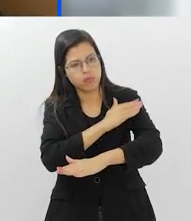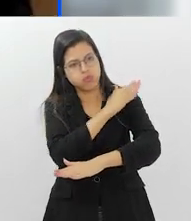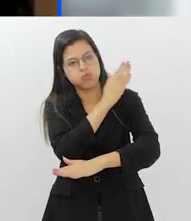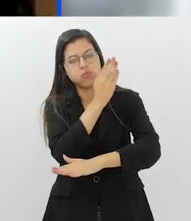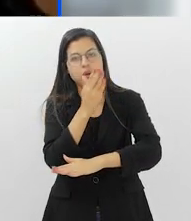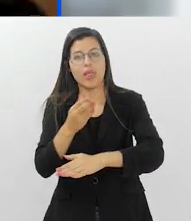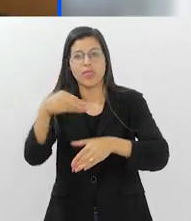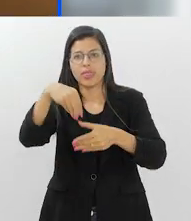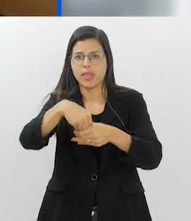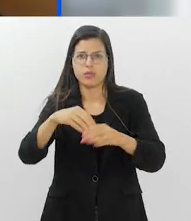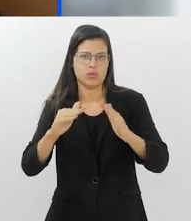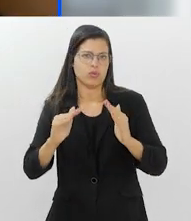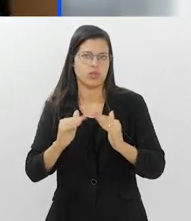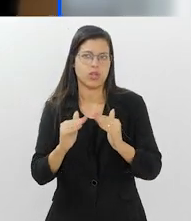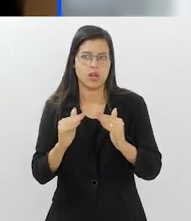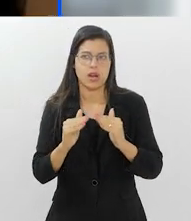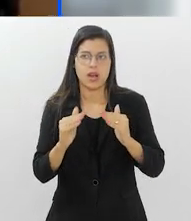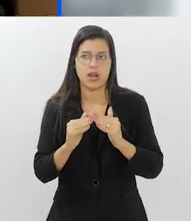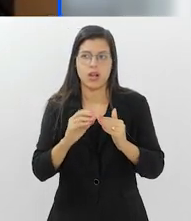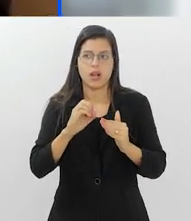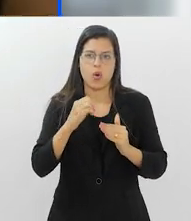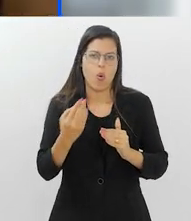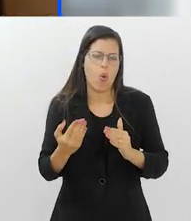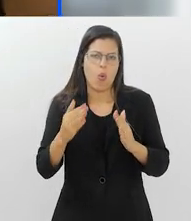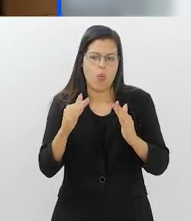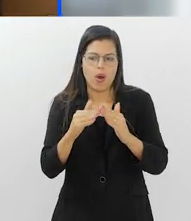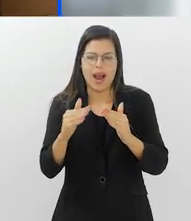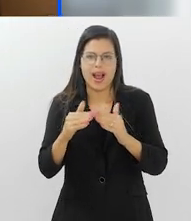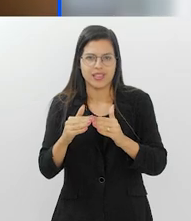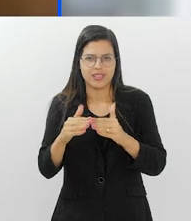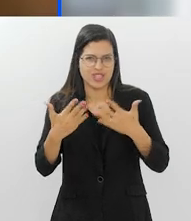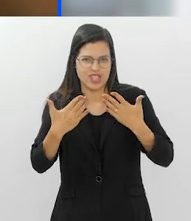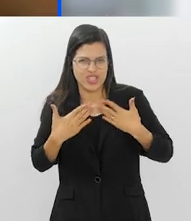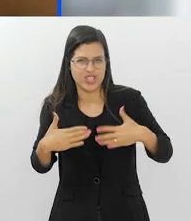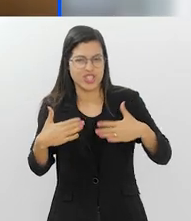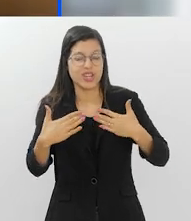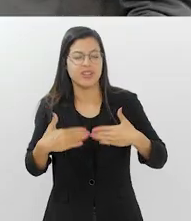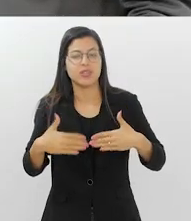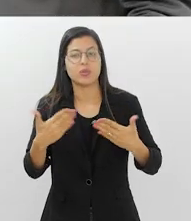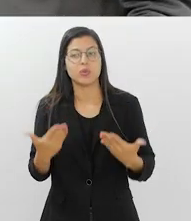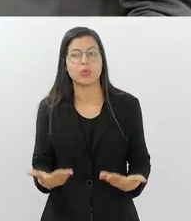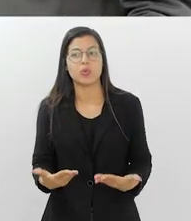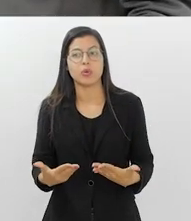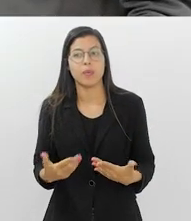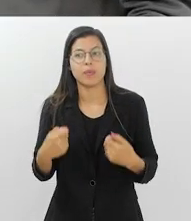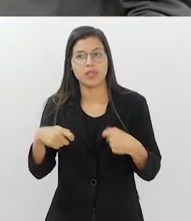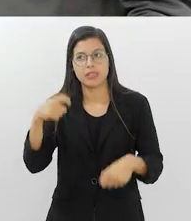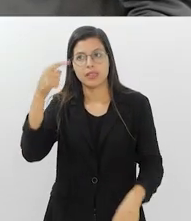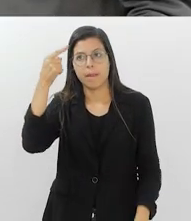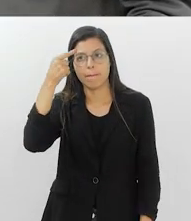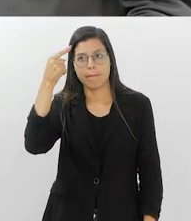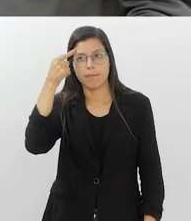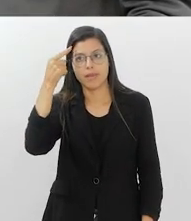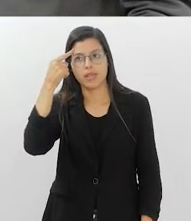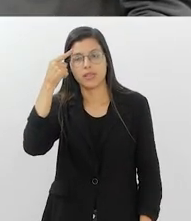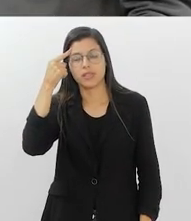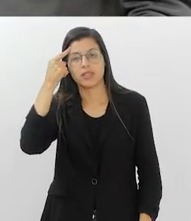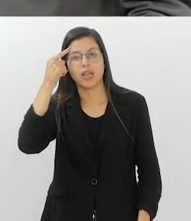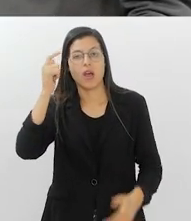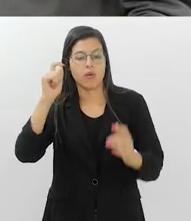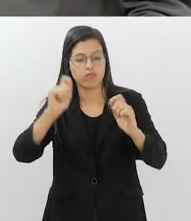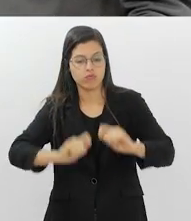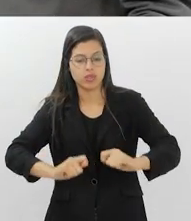dentro de suas casas ou de casas de repouso, né? Então, a gente precisa pensar nessas